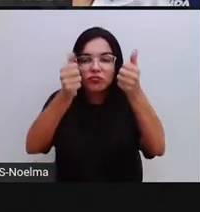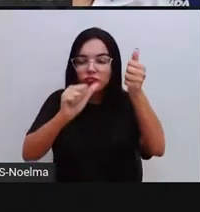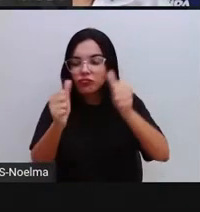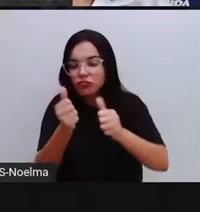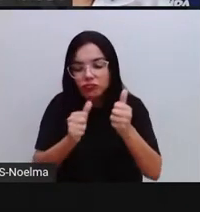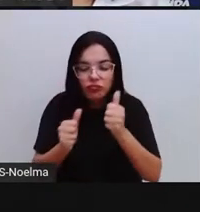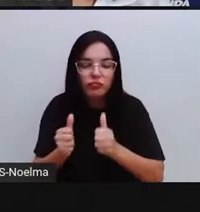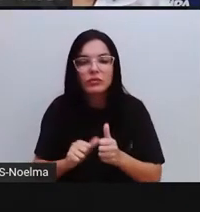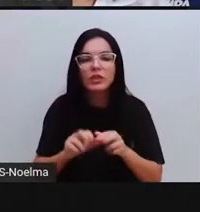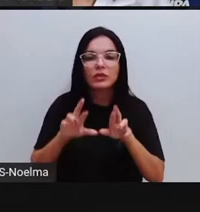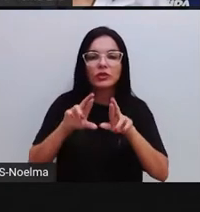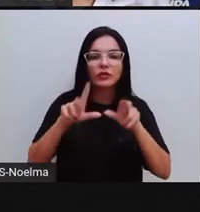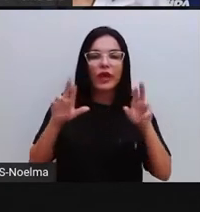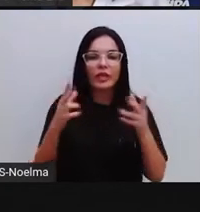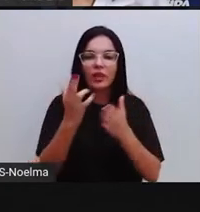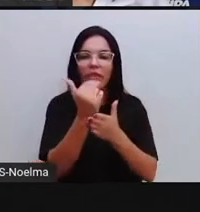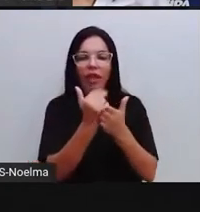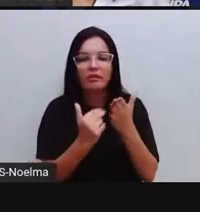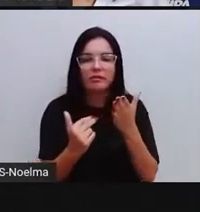presentes.